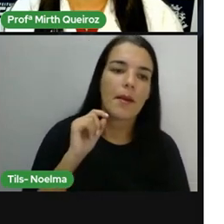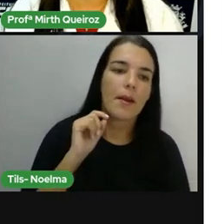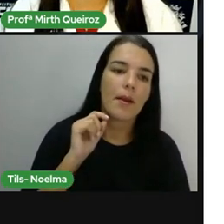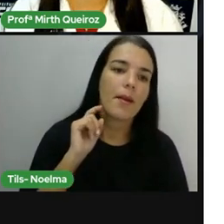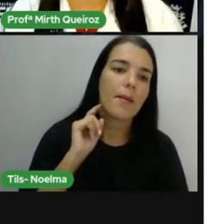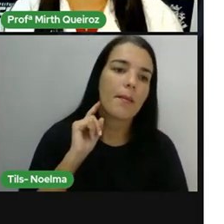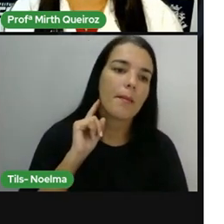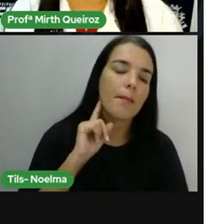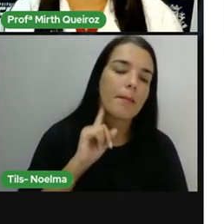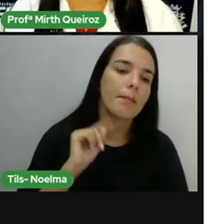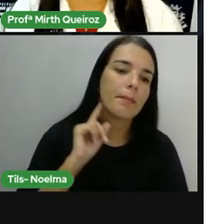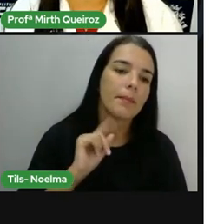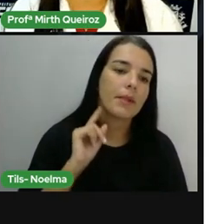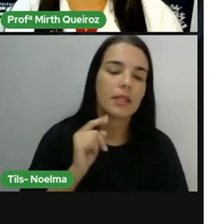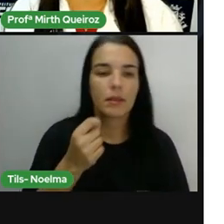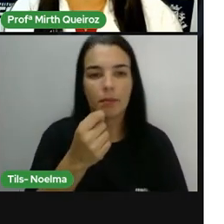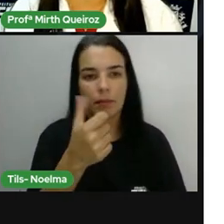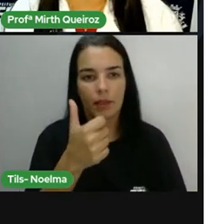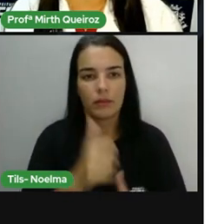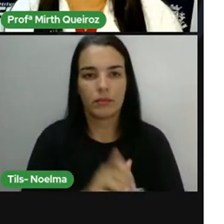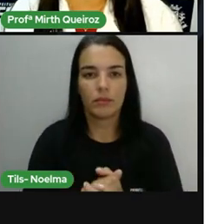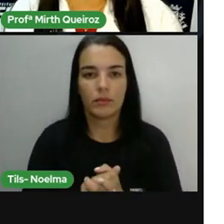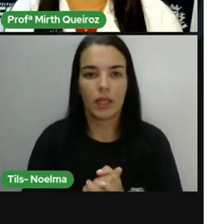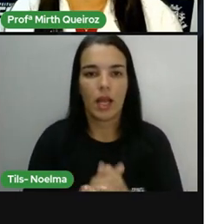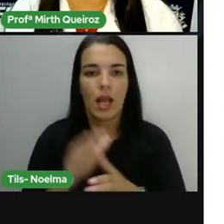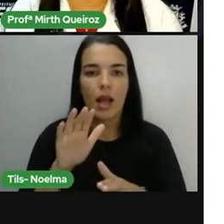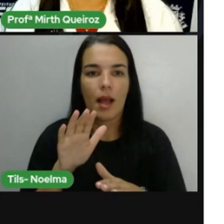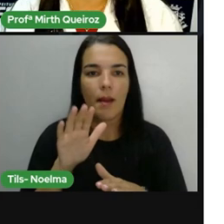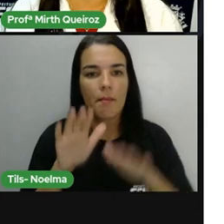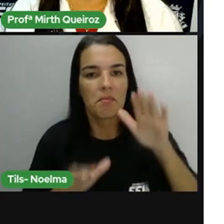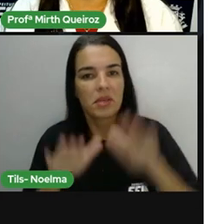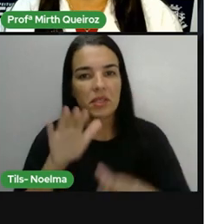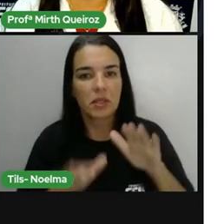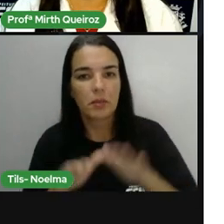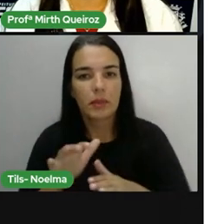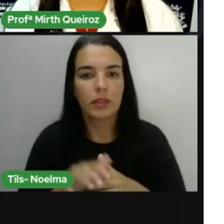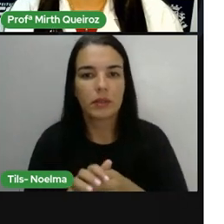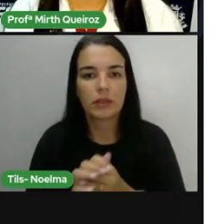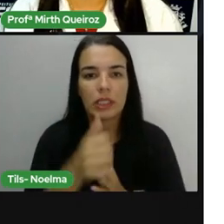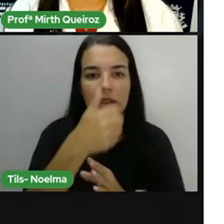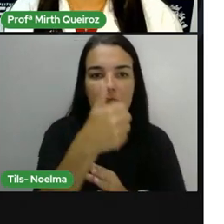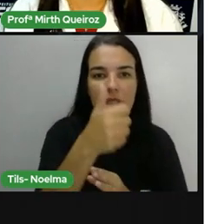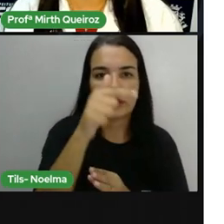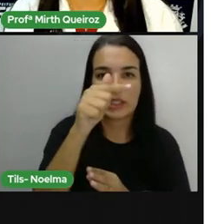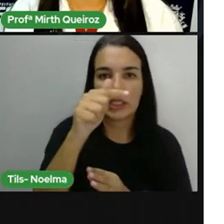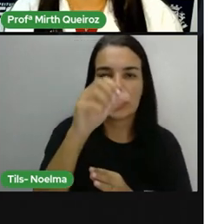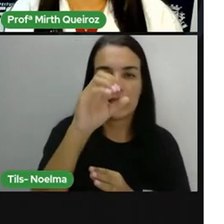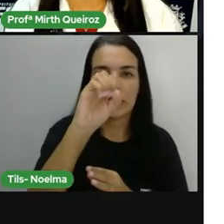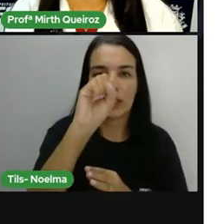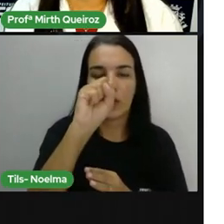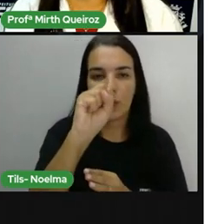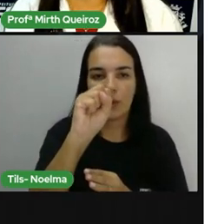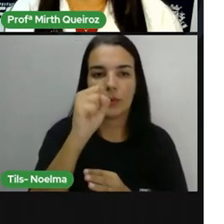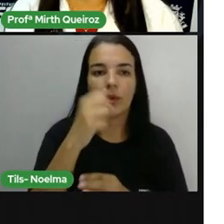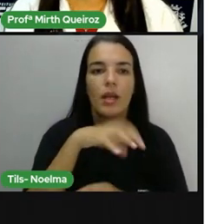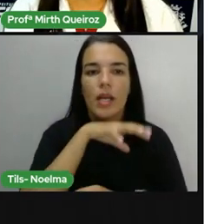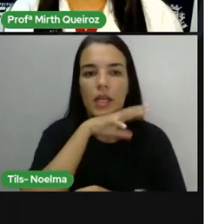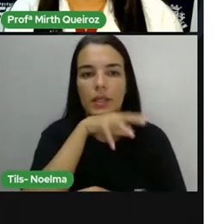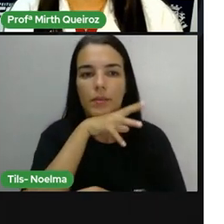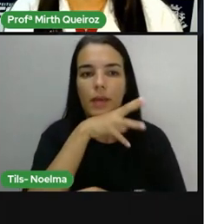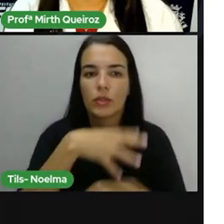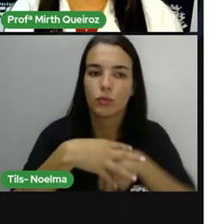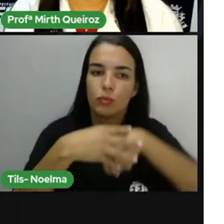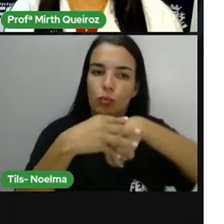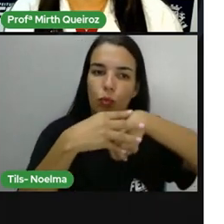biodiversidade, o bioma abriga 178 espécies de mamíferos, 591 espécies de aves,